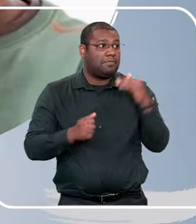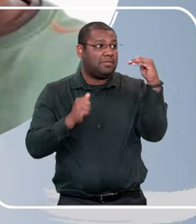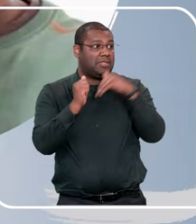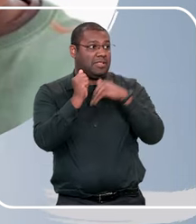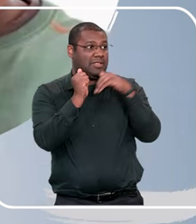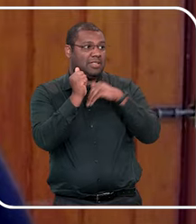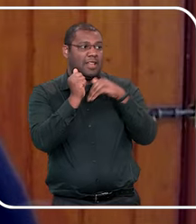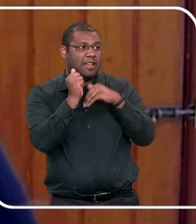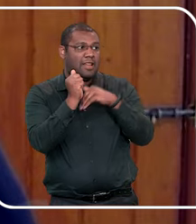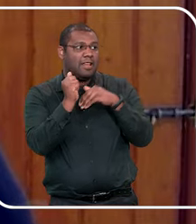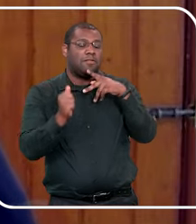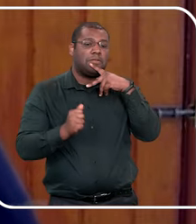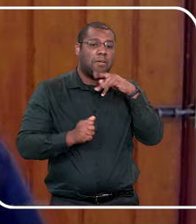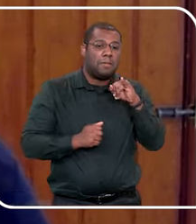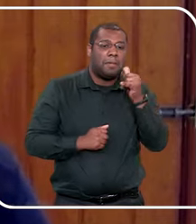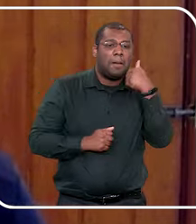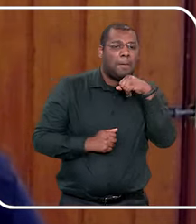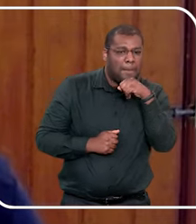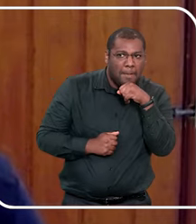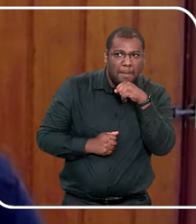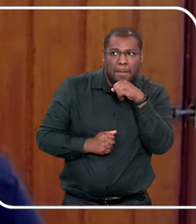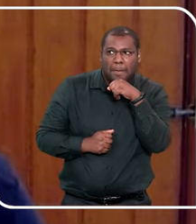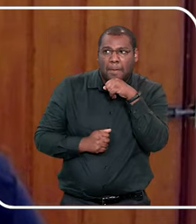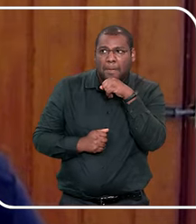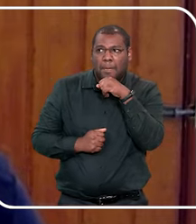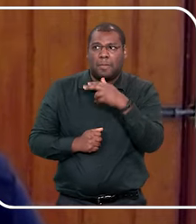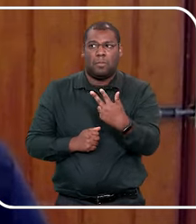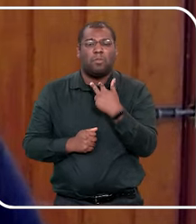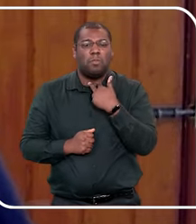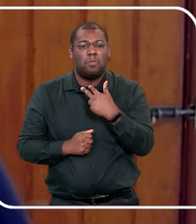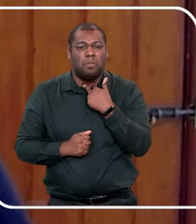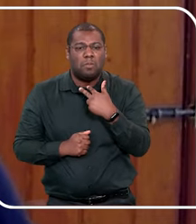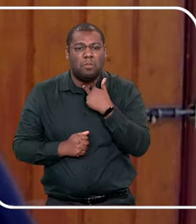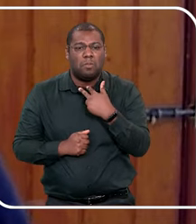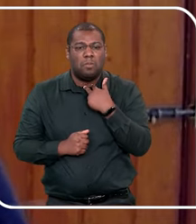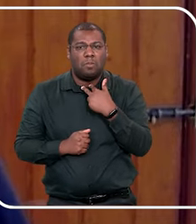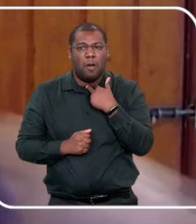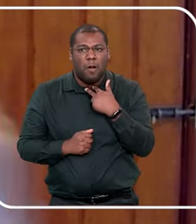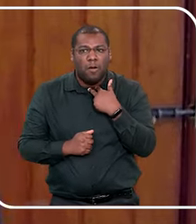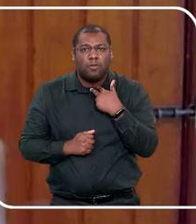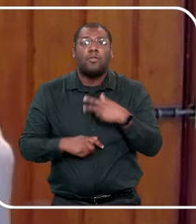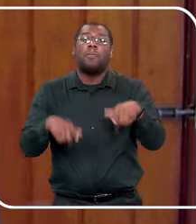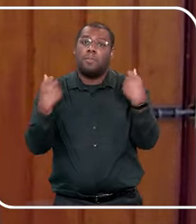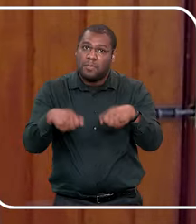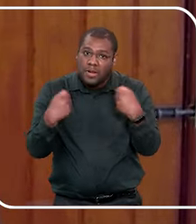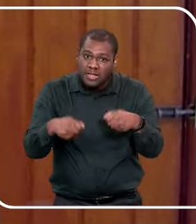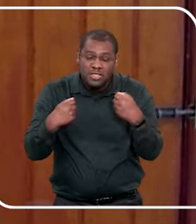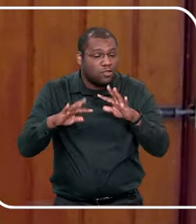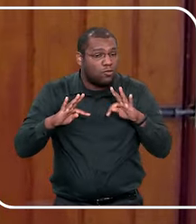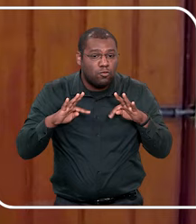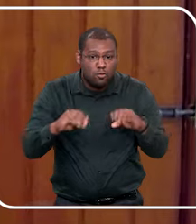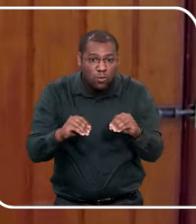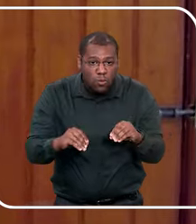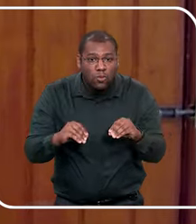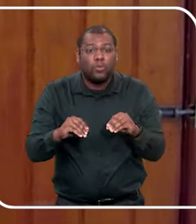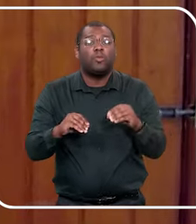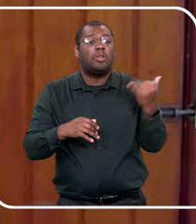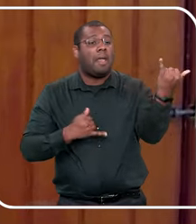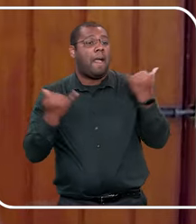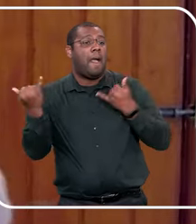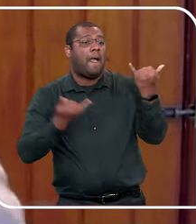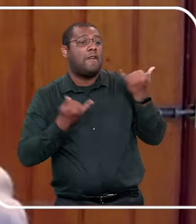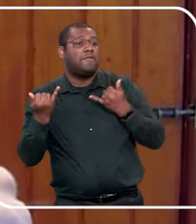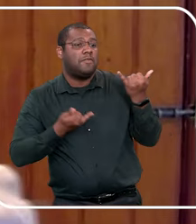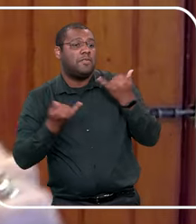tava ensinando, não guarda o segredo do papai e da mamãe, ó, não guarda o segredo do papai e da mamãe, nunca, você tem que contar tudo pro papai e da